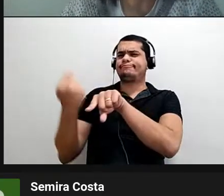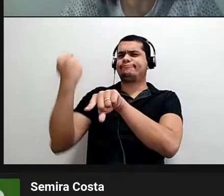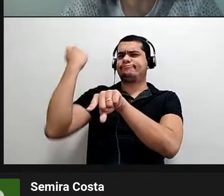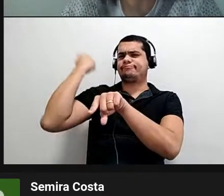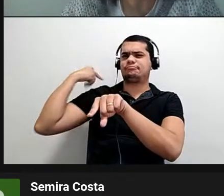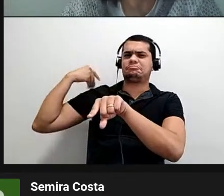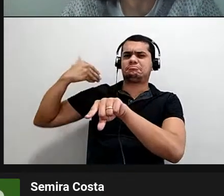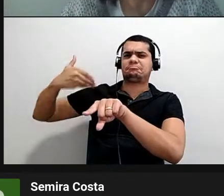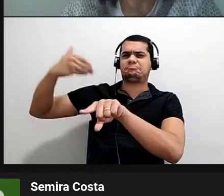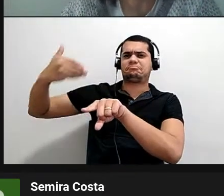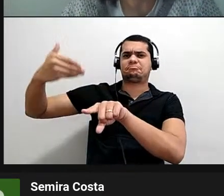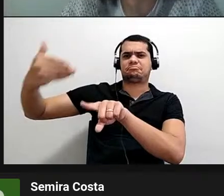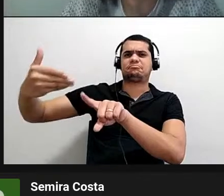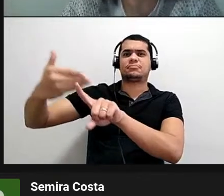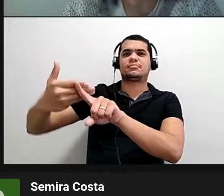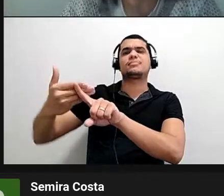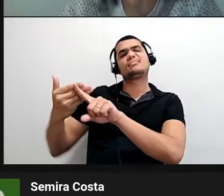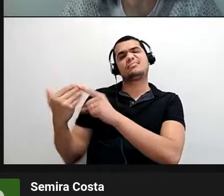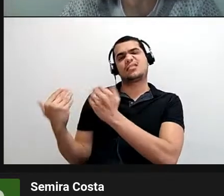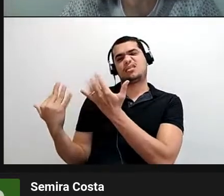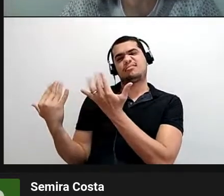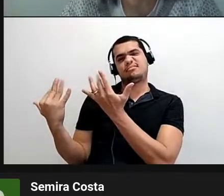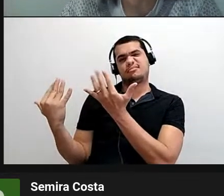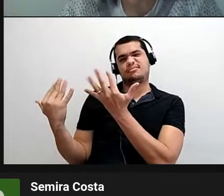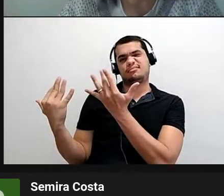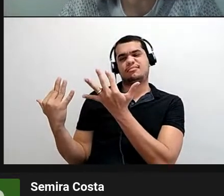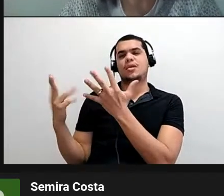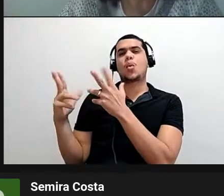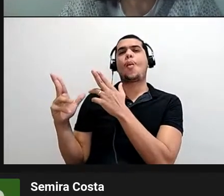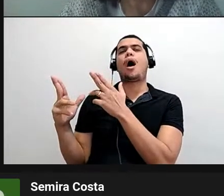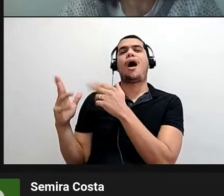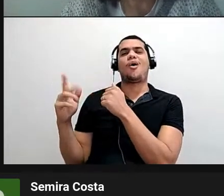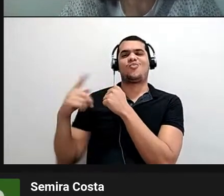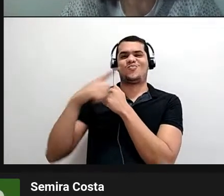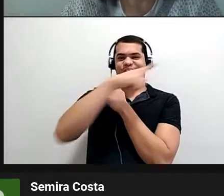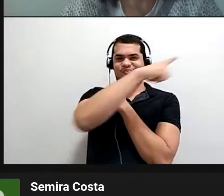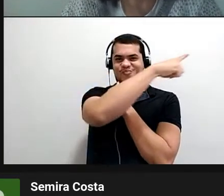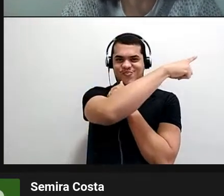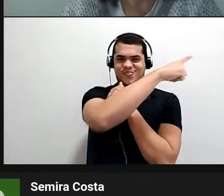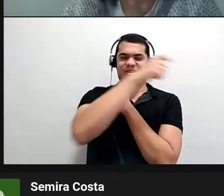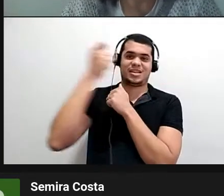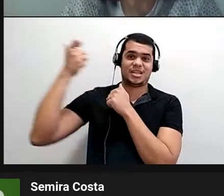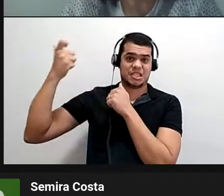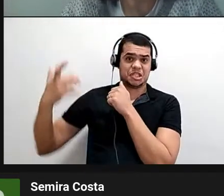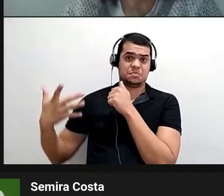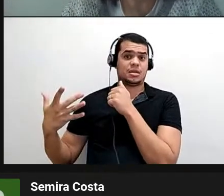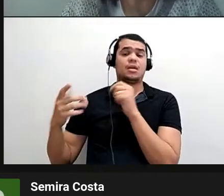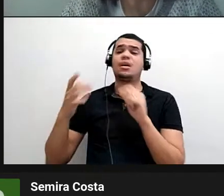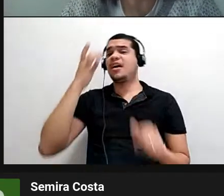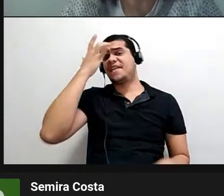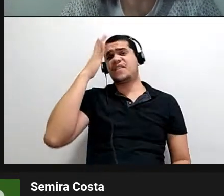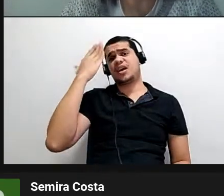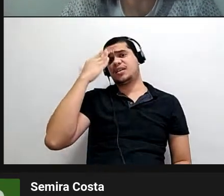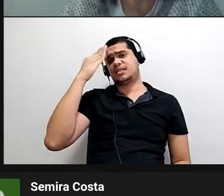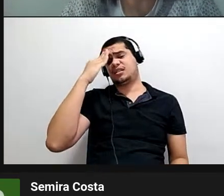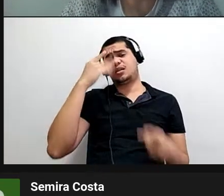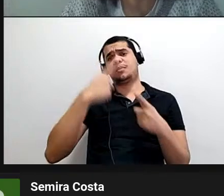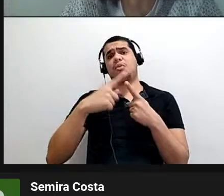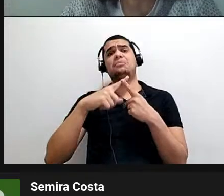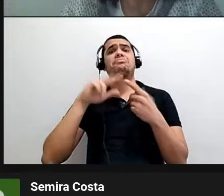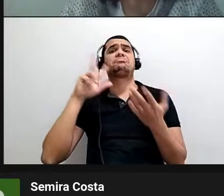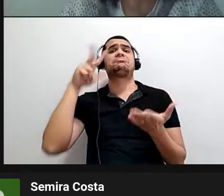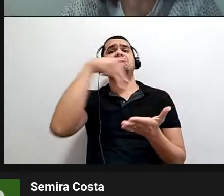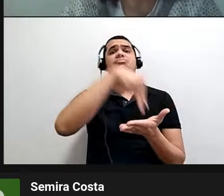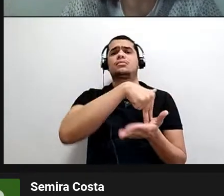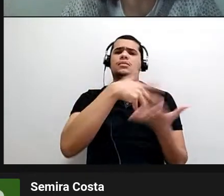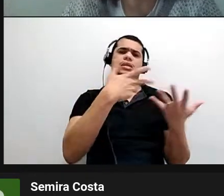não só a história mentirosa, né? Que o Felipe estava falando, é muito fácil a gente entender por quê que às vezes o pesquisador não